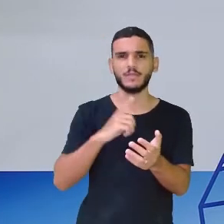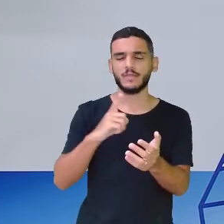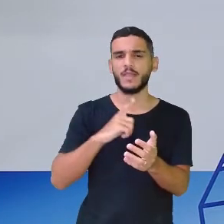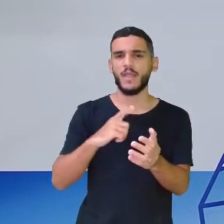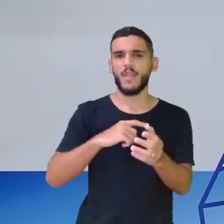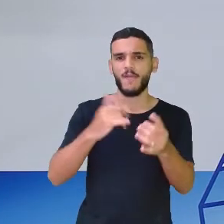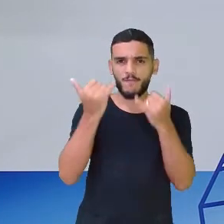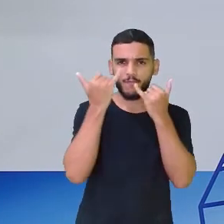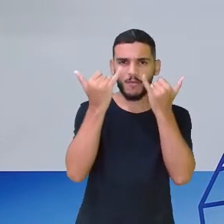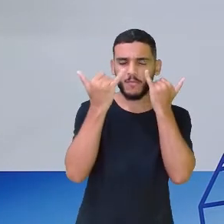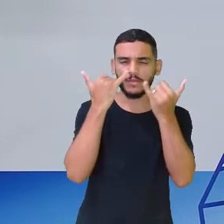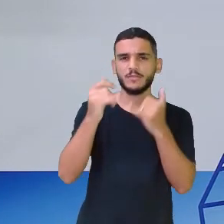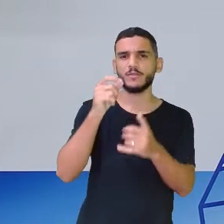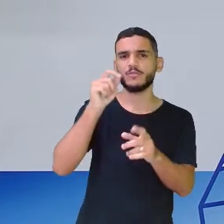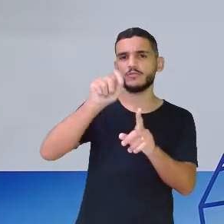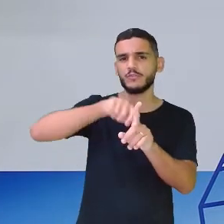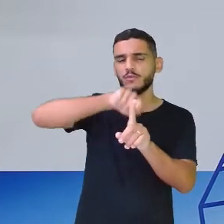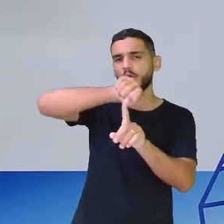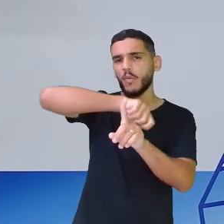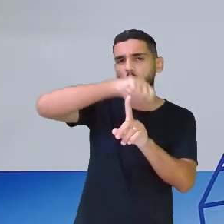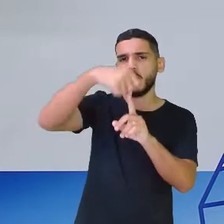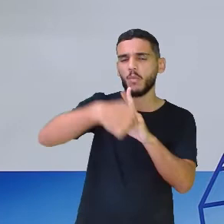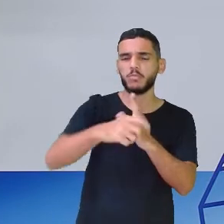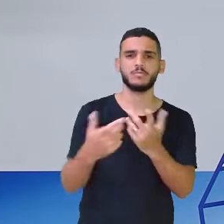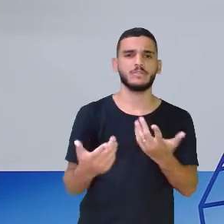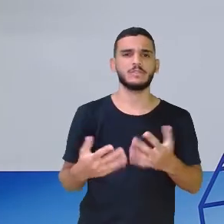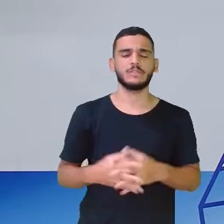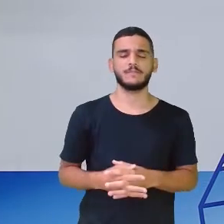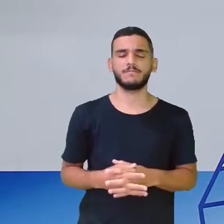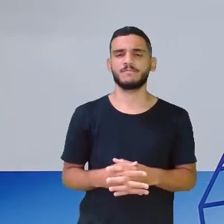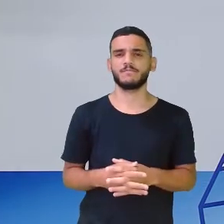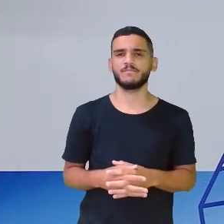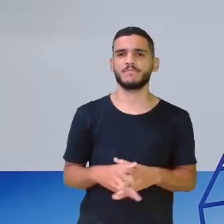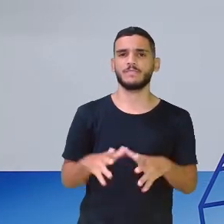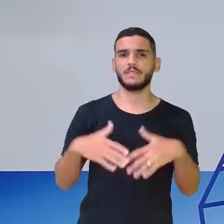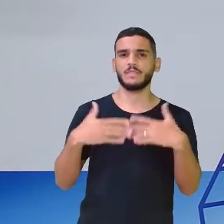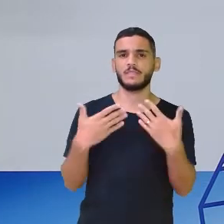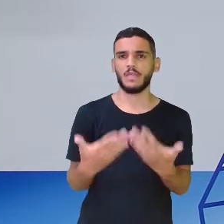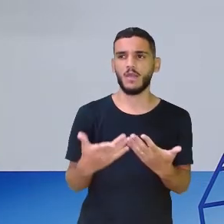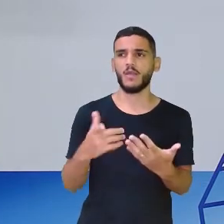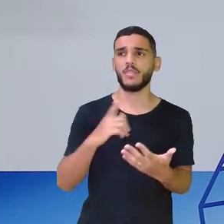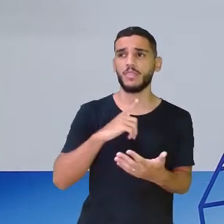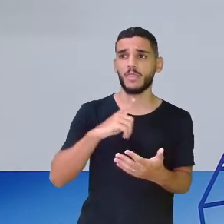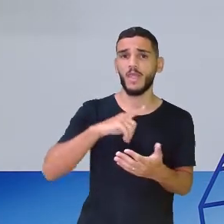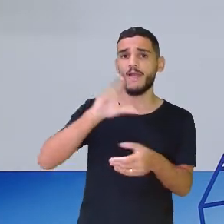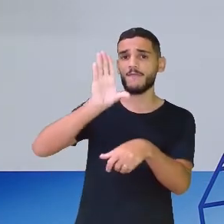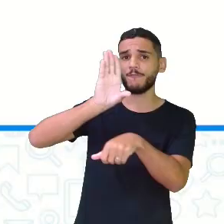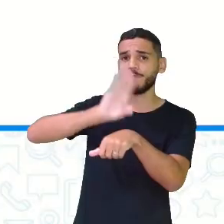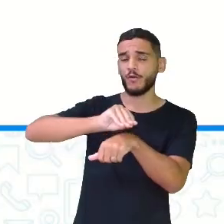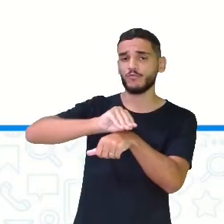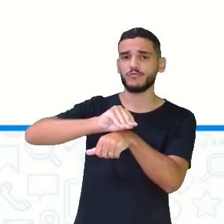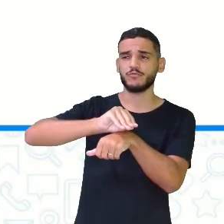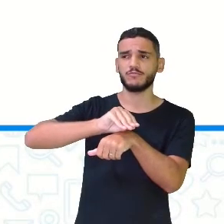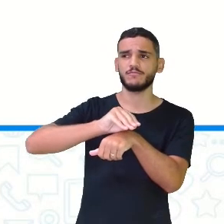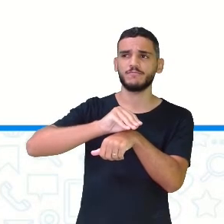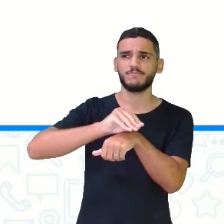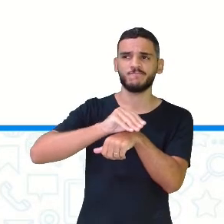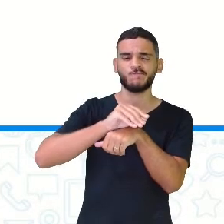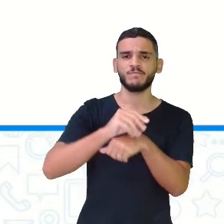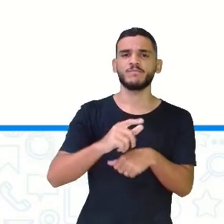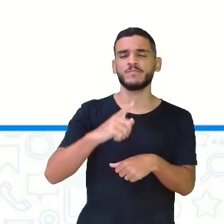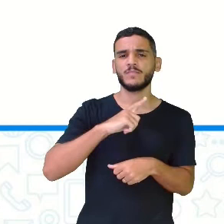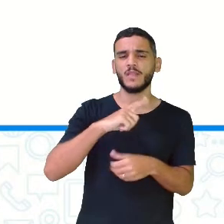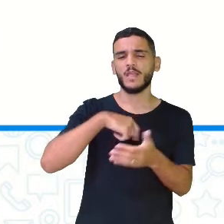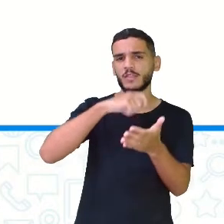o caso das bananas. E vejam só, eu tenho uma foto, legenda, onde